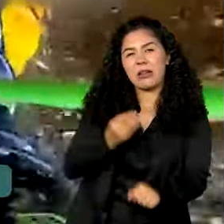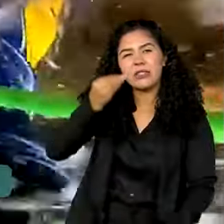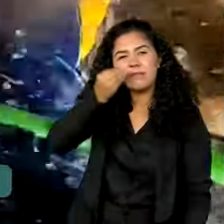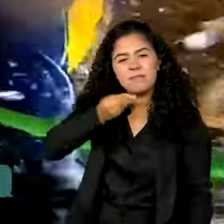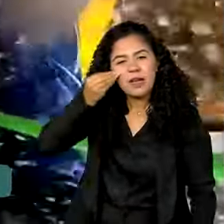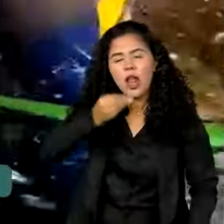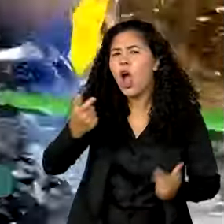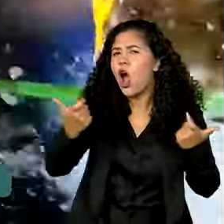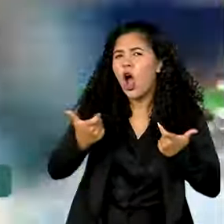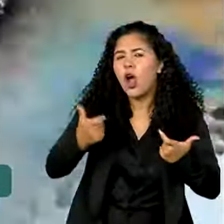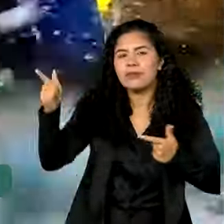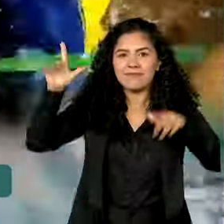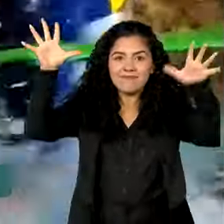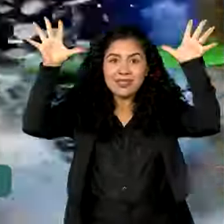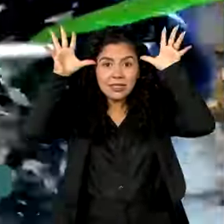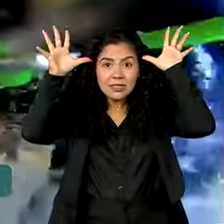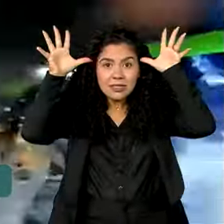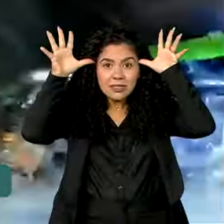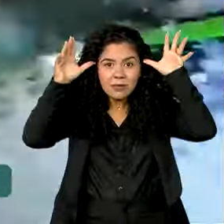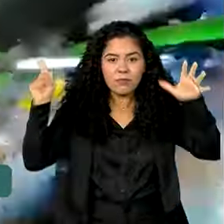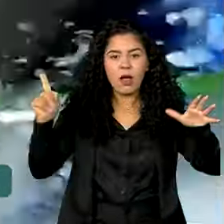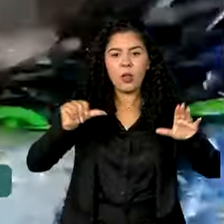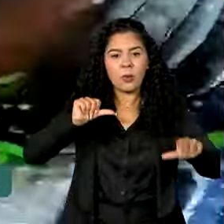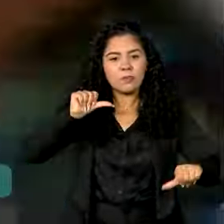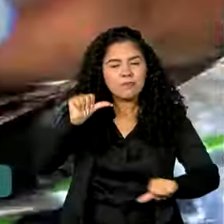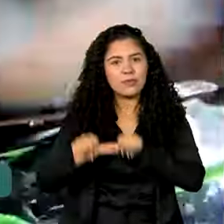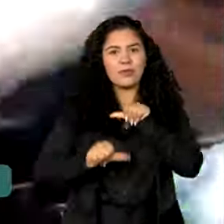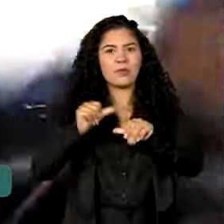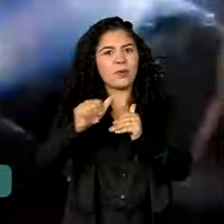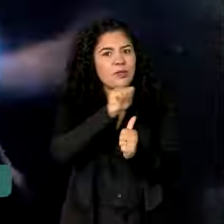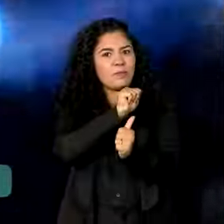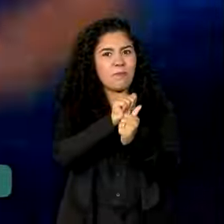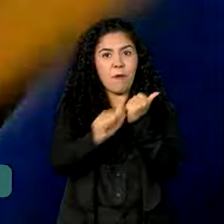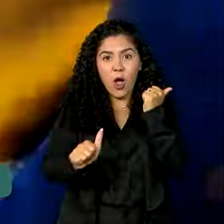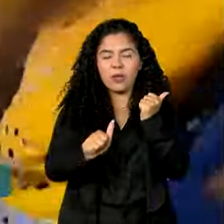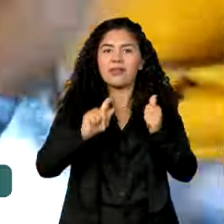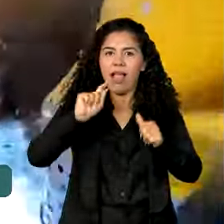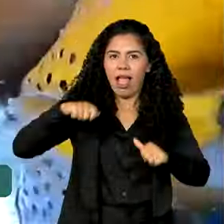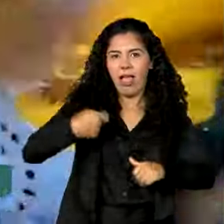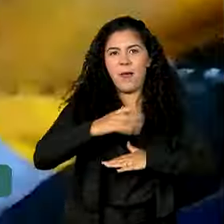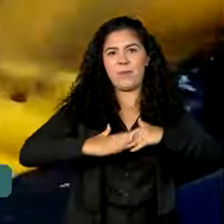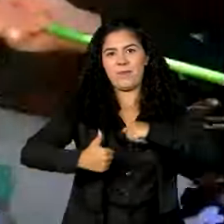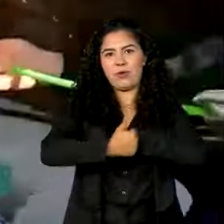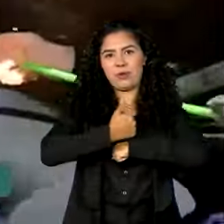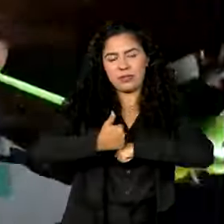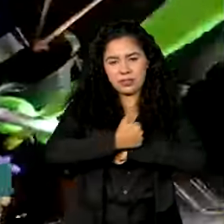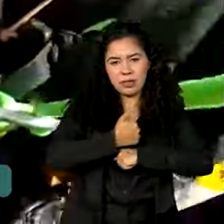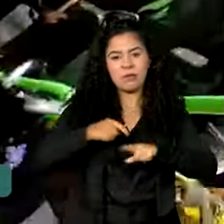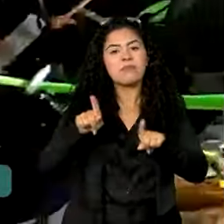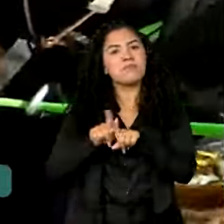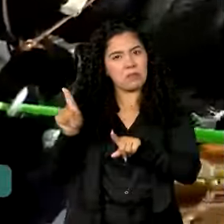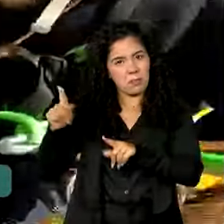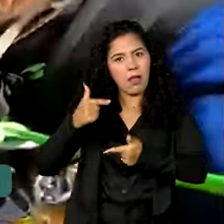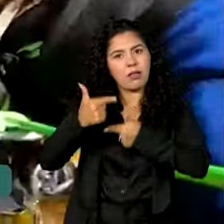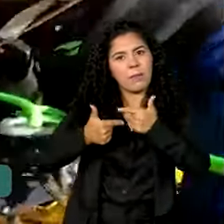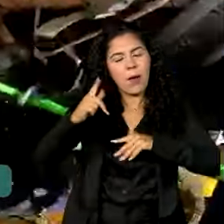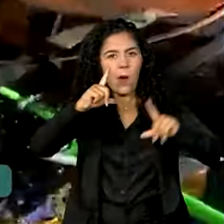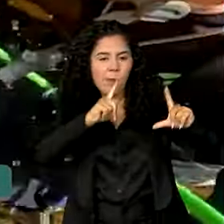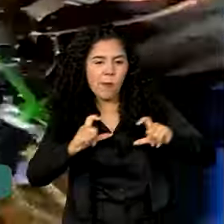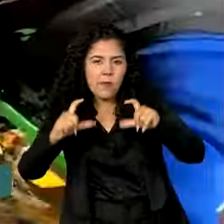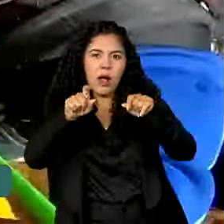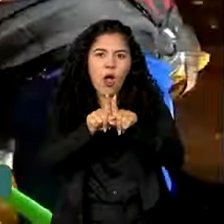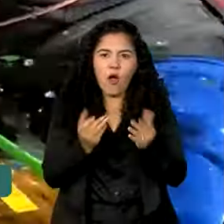Chapada dos Veadeiros e um transporte em sua profissão. Hoje, ele também atua como fotógrafo, ministra